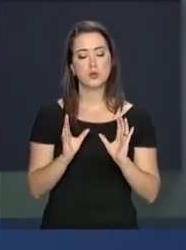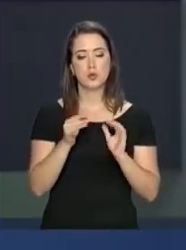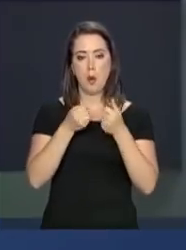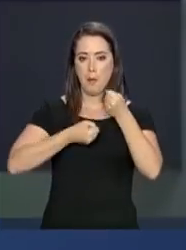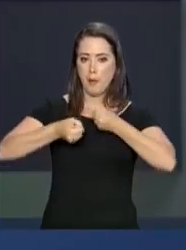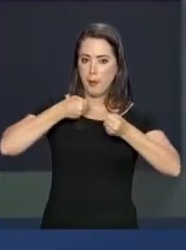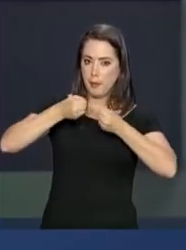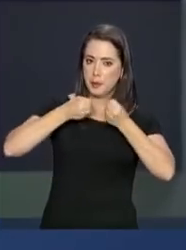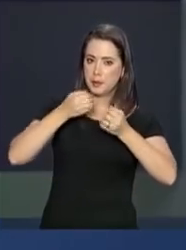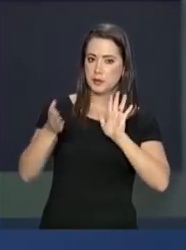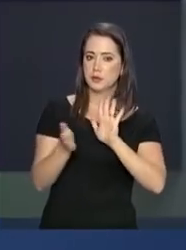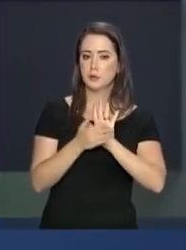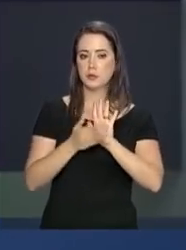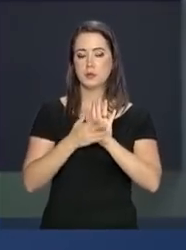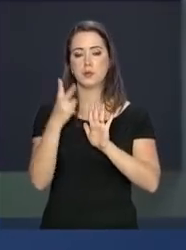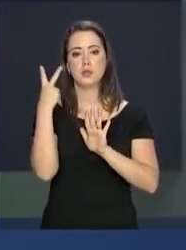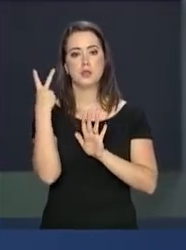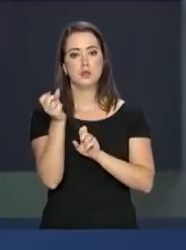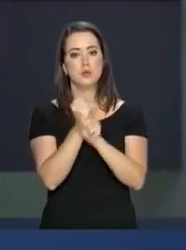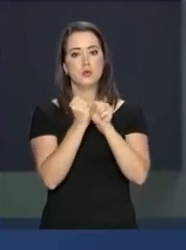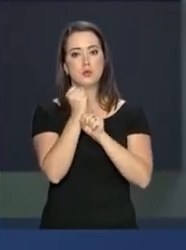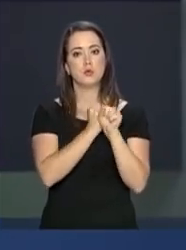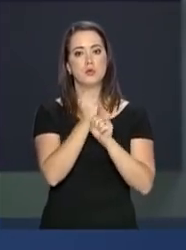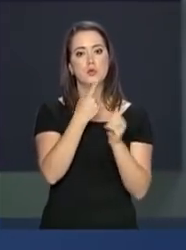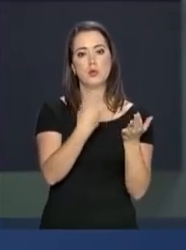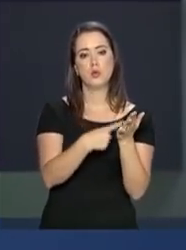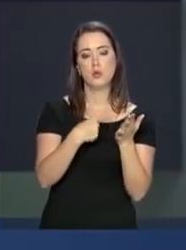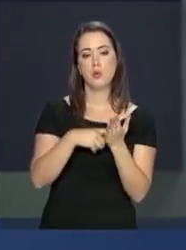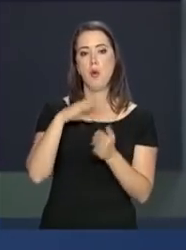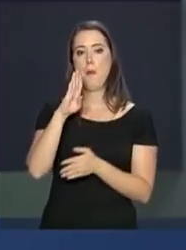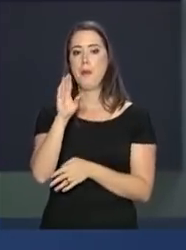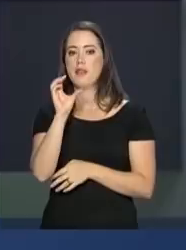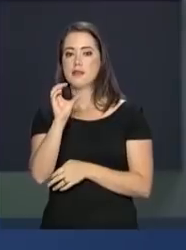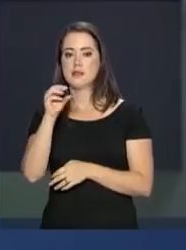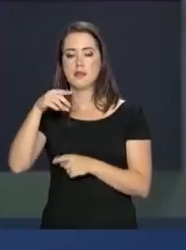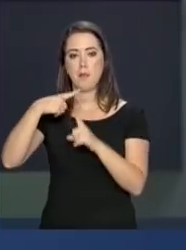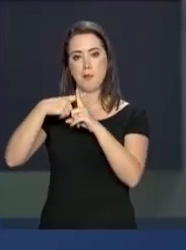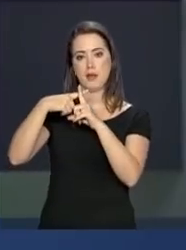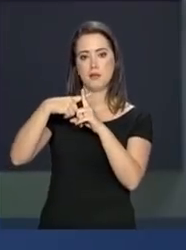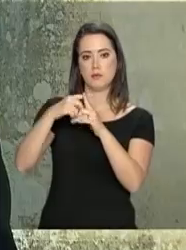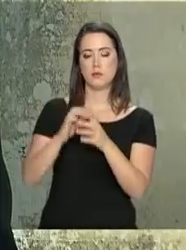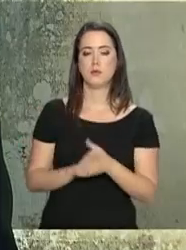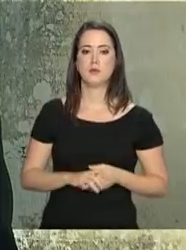coletivo da apresentação dos dois anos da agenda BC+, e tem mais detalhes.